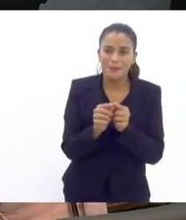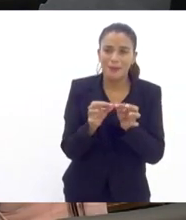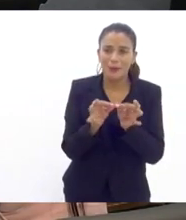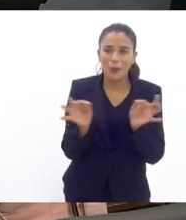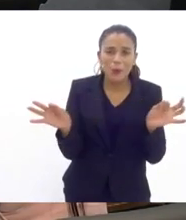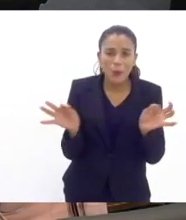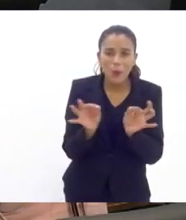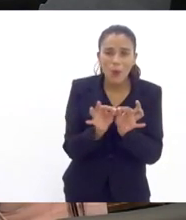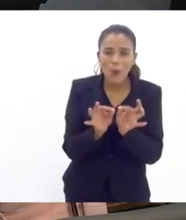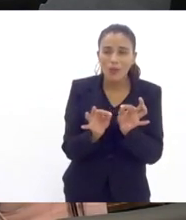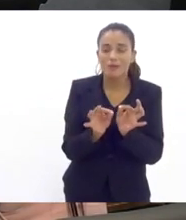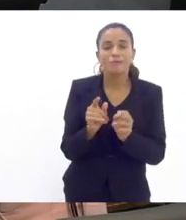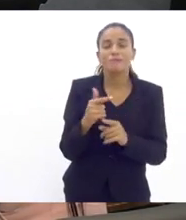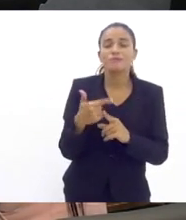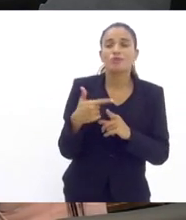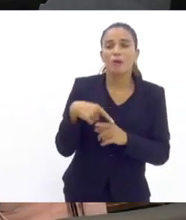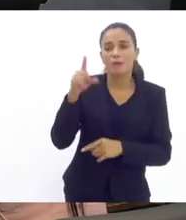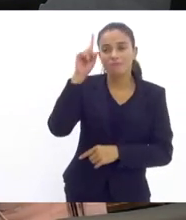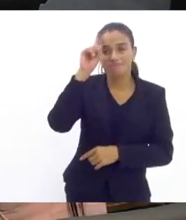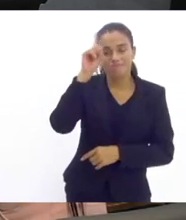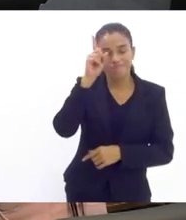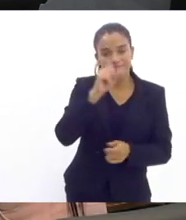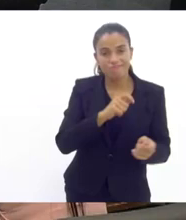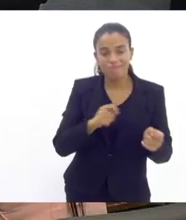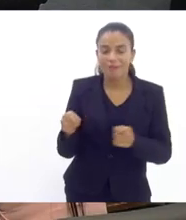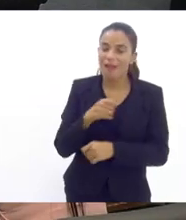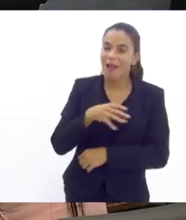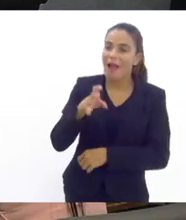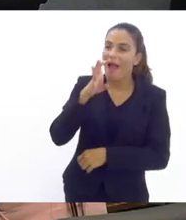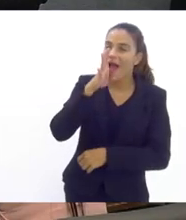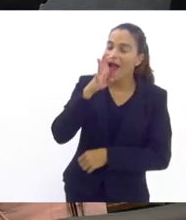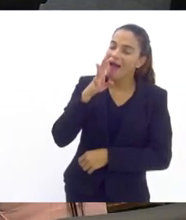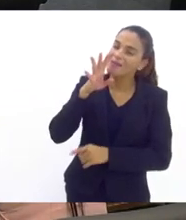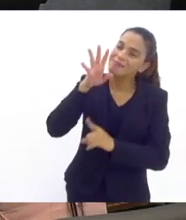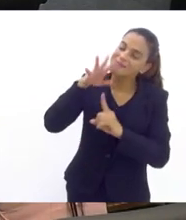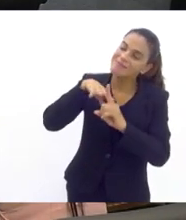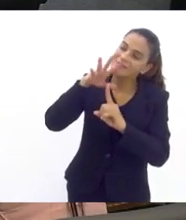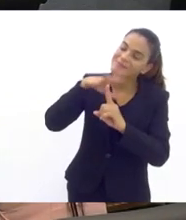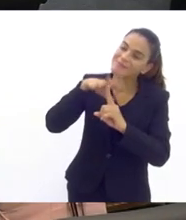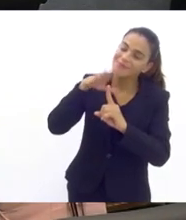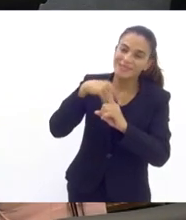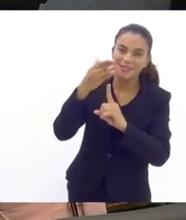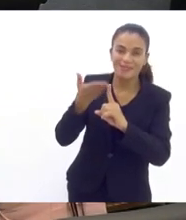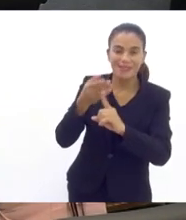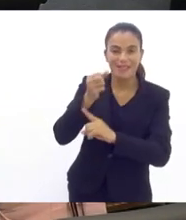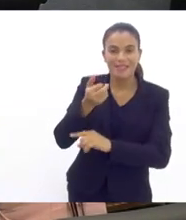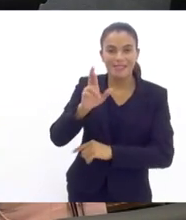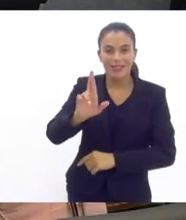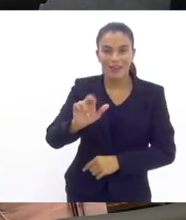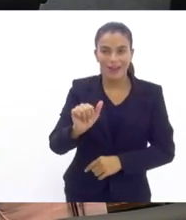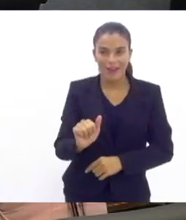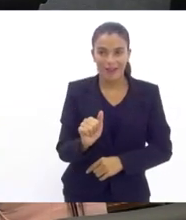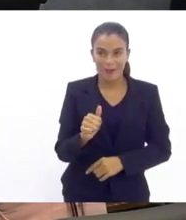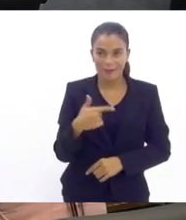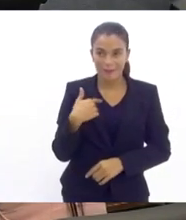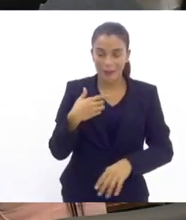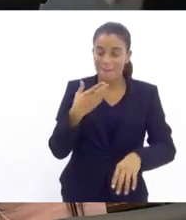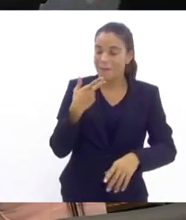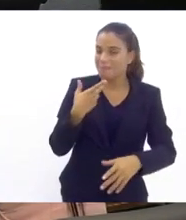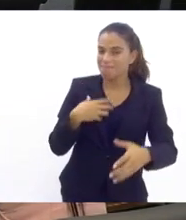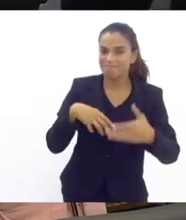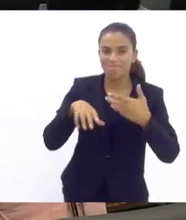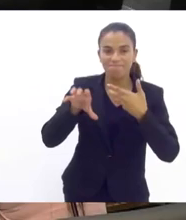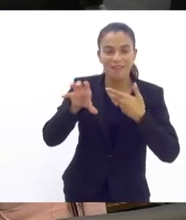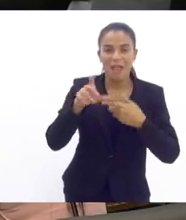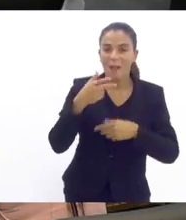só para dizer que a cada dia que passa aumenta minha admiração pela senhora eu queria tomar a liberdade de fazer minhas as suas palavras